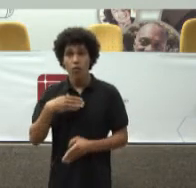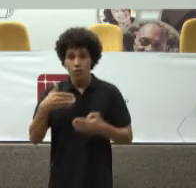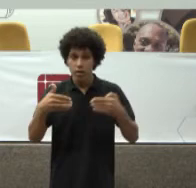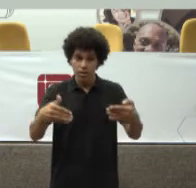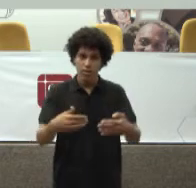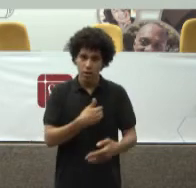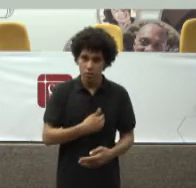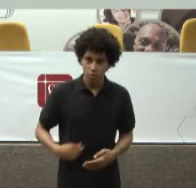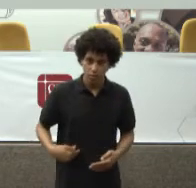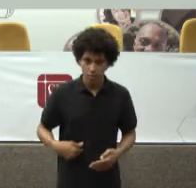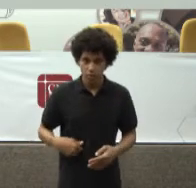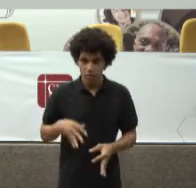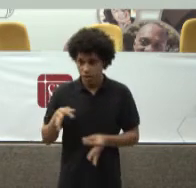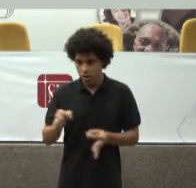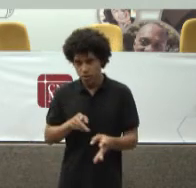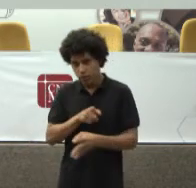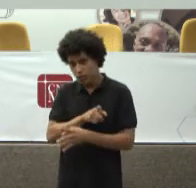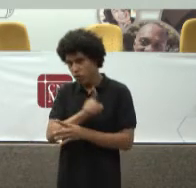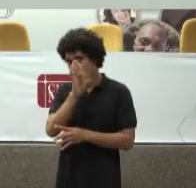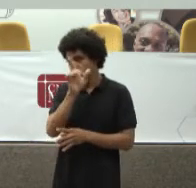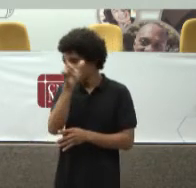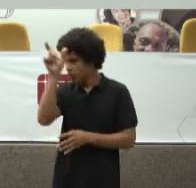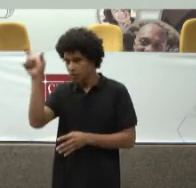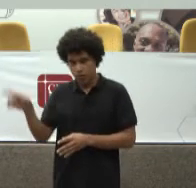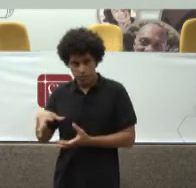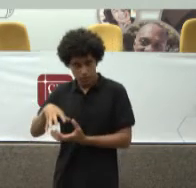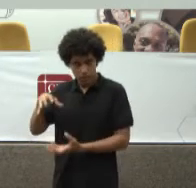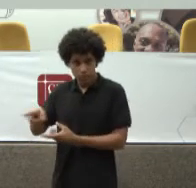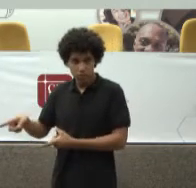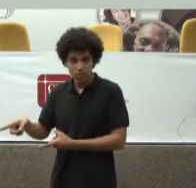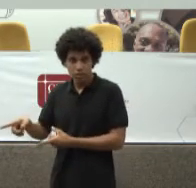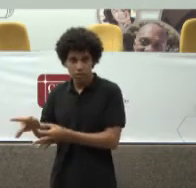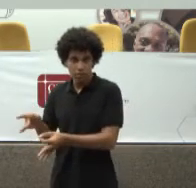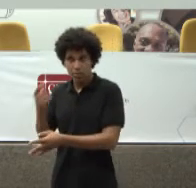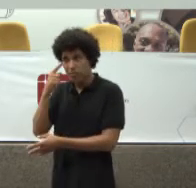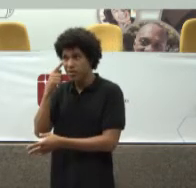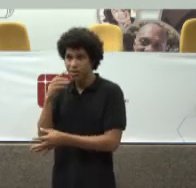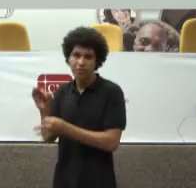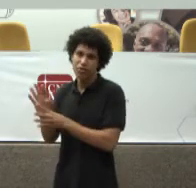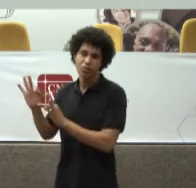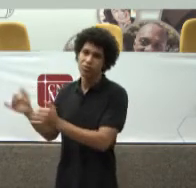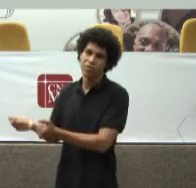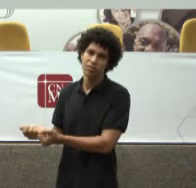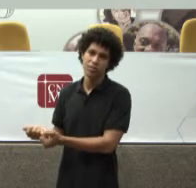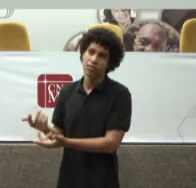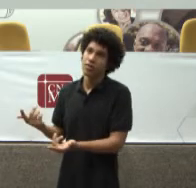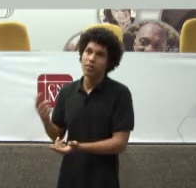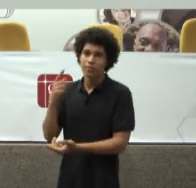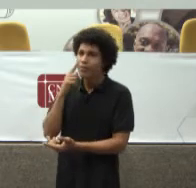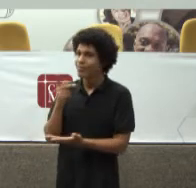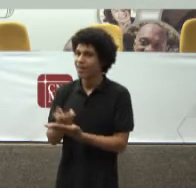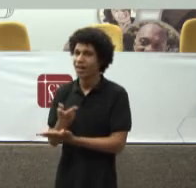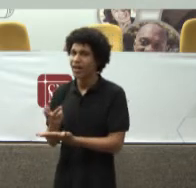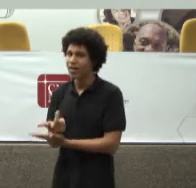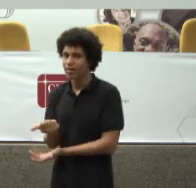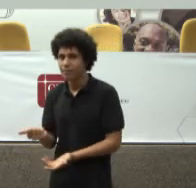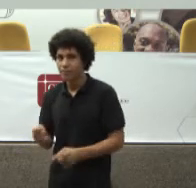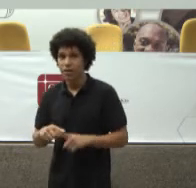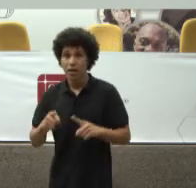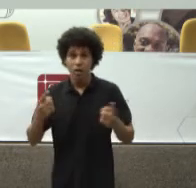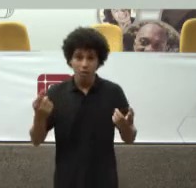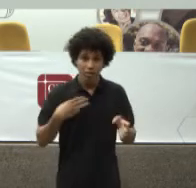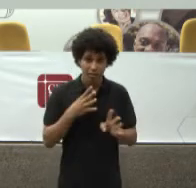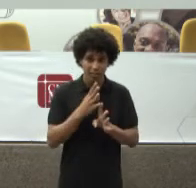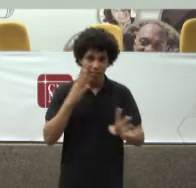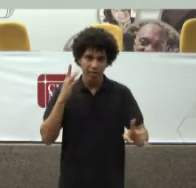Acha que fez alguma coisa Não fez nada Por quê? A fila Às vezes Quando é correta Porque tem fila Que é incorreta Essa coisa